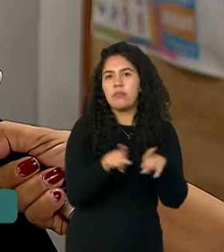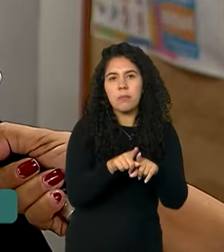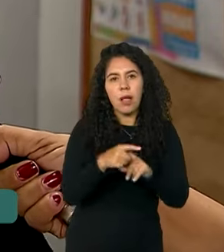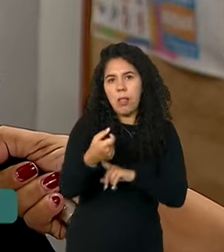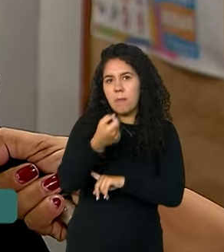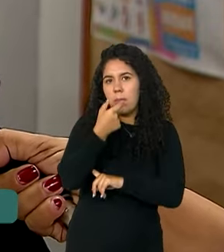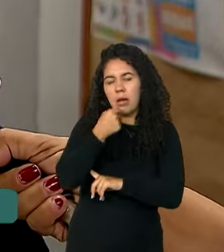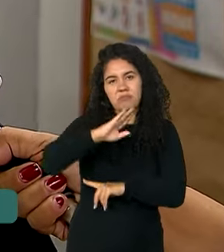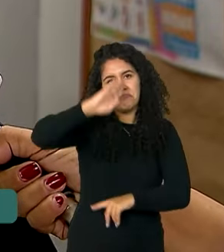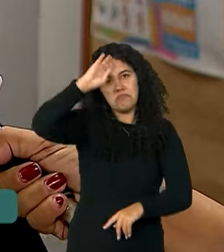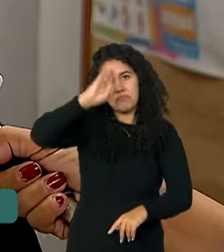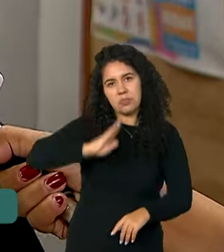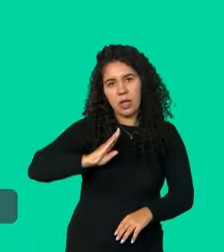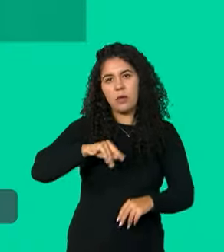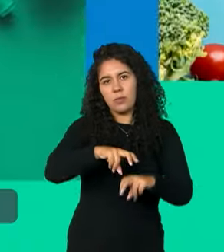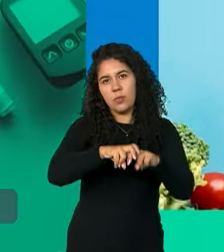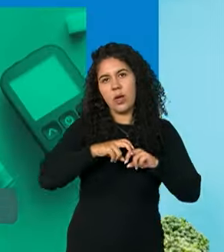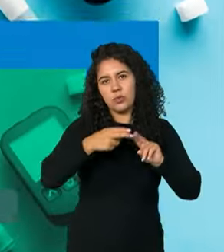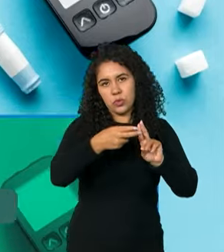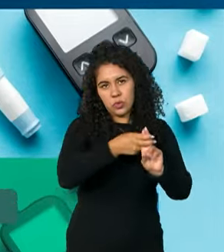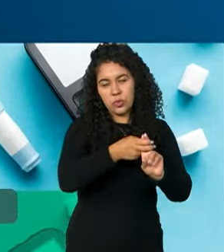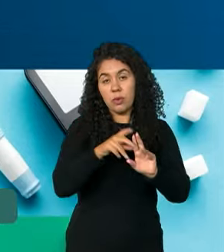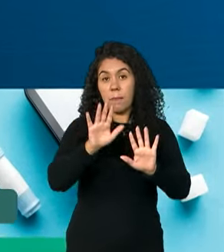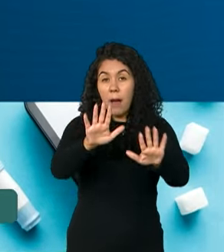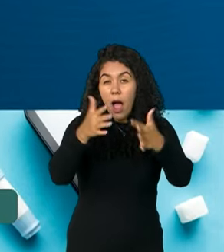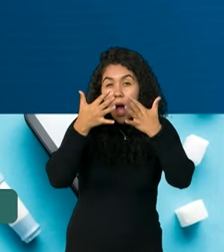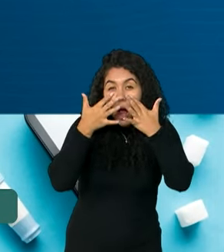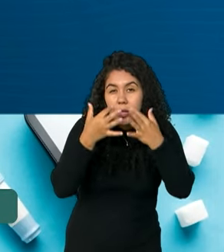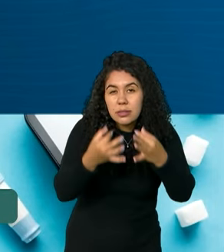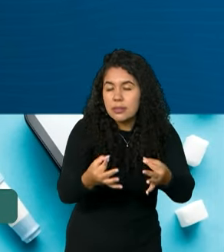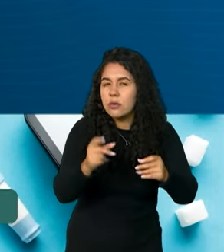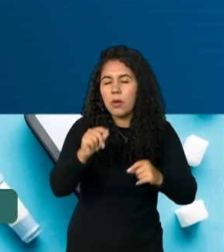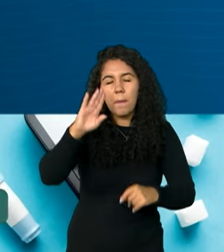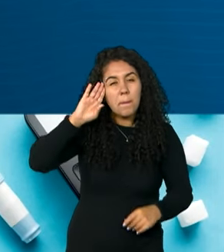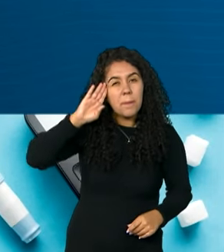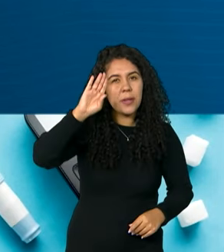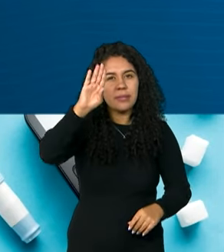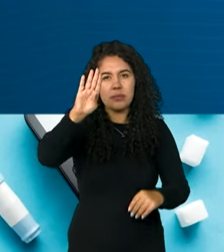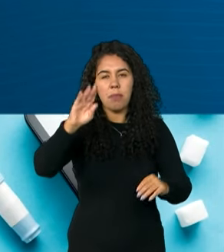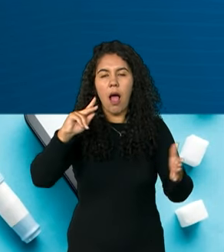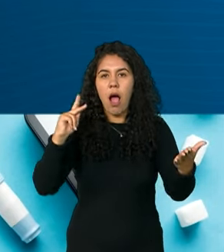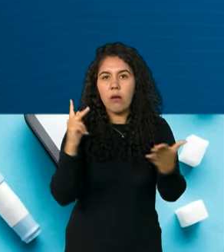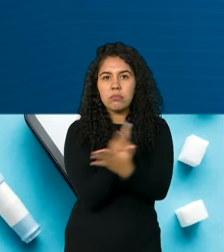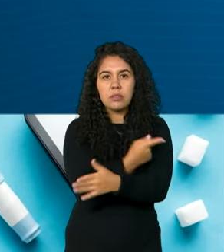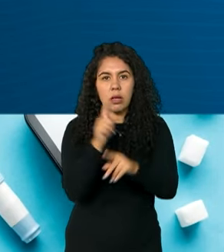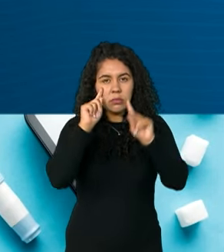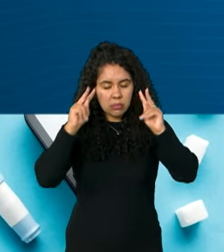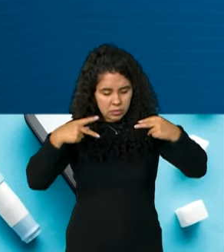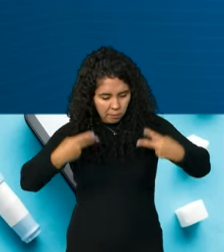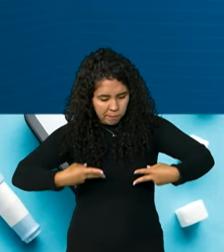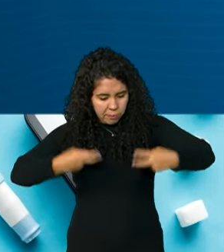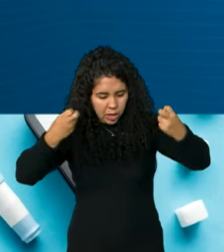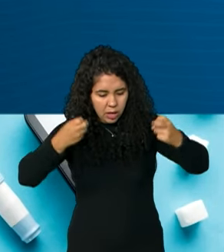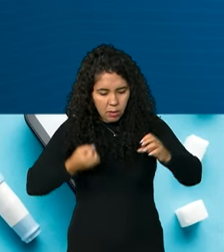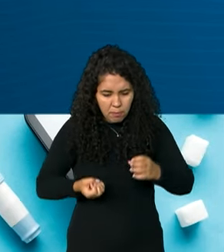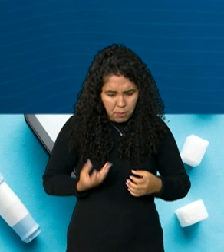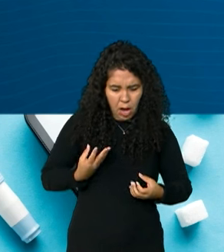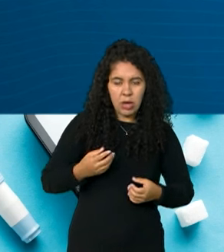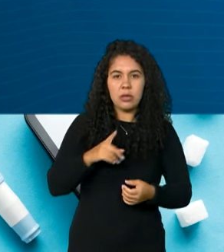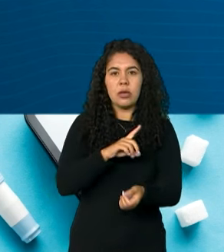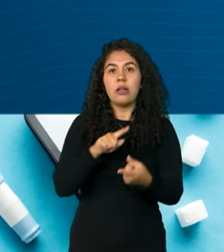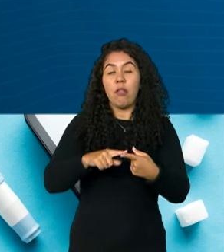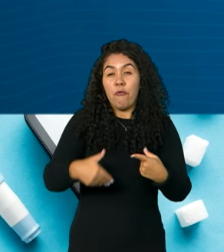foi totalmente gratuito pelo SUS. E atenção, os principais sintomas do diabetes são fome,